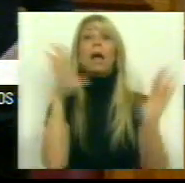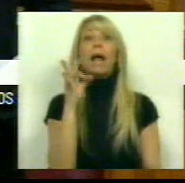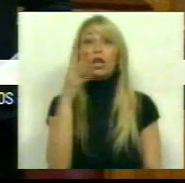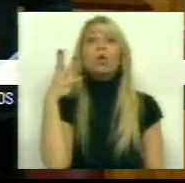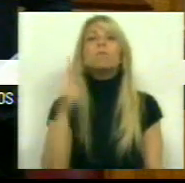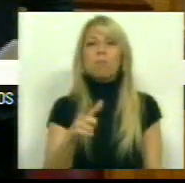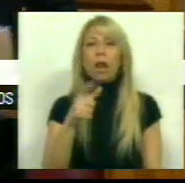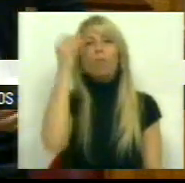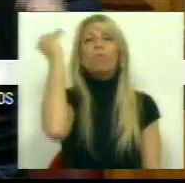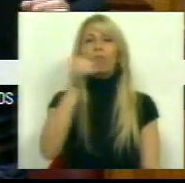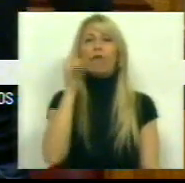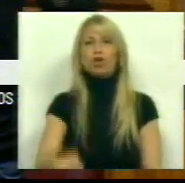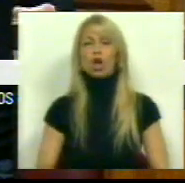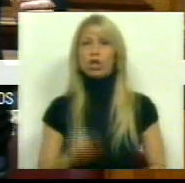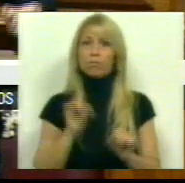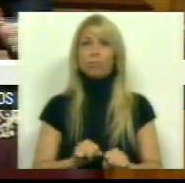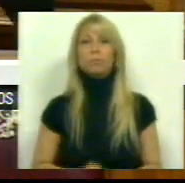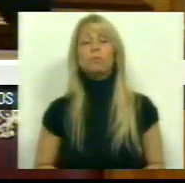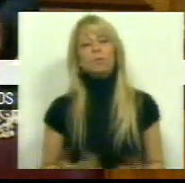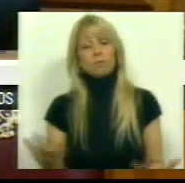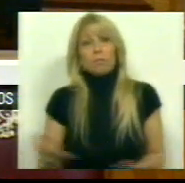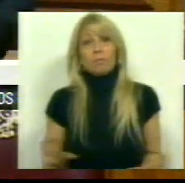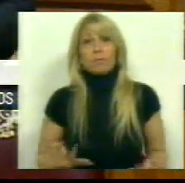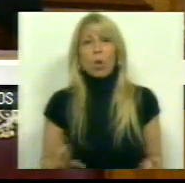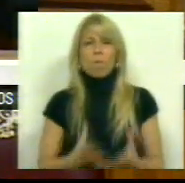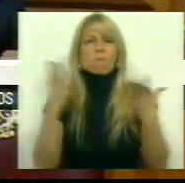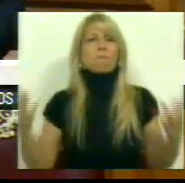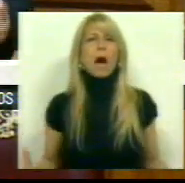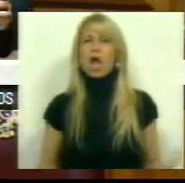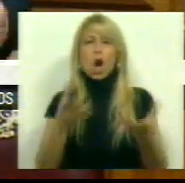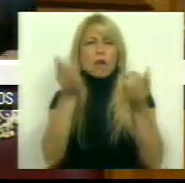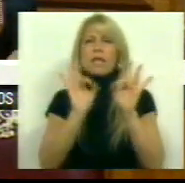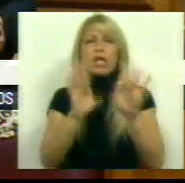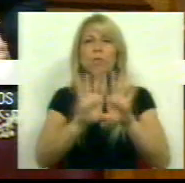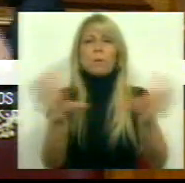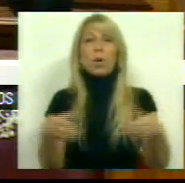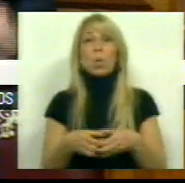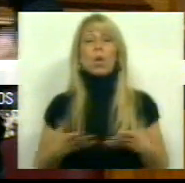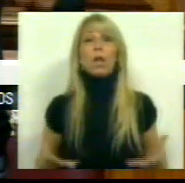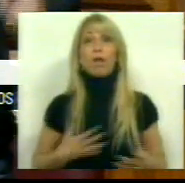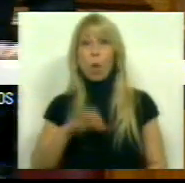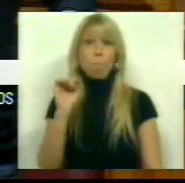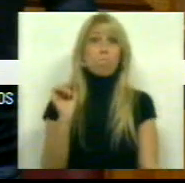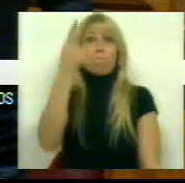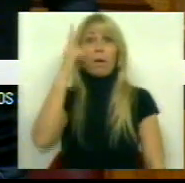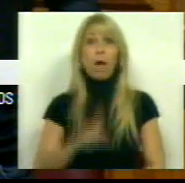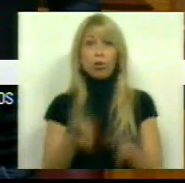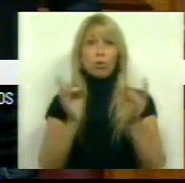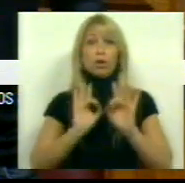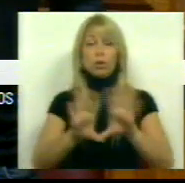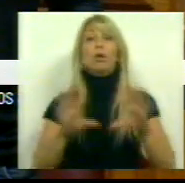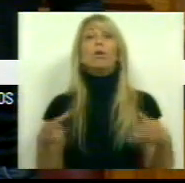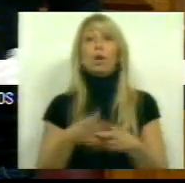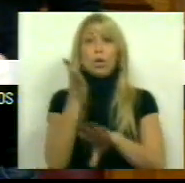professores. Portanto, este é de facto o maior despedimento coletivo, aliás, o primeiro despedimento coletivo